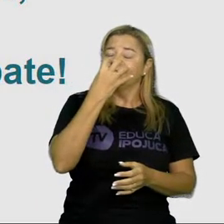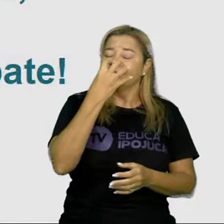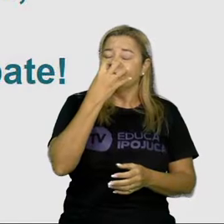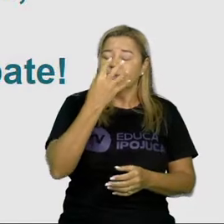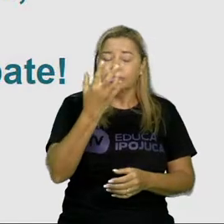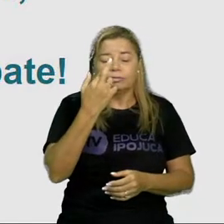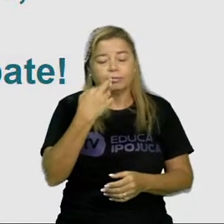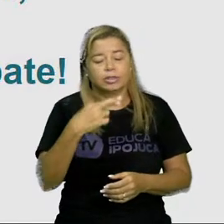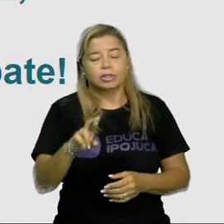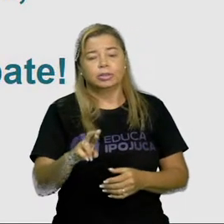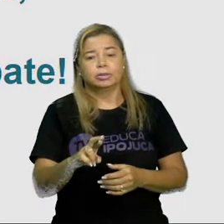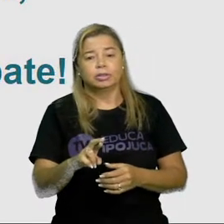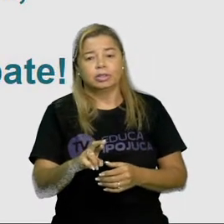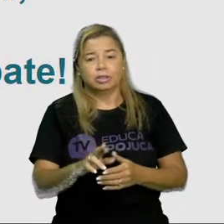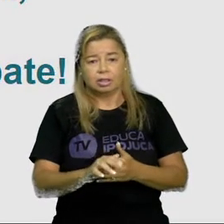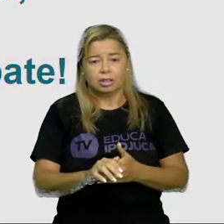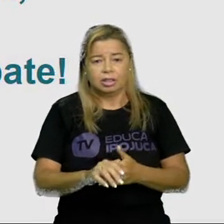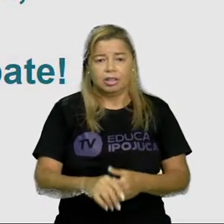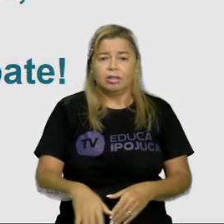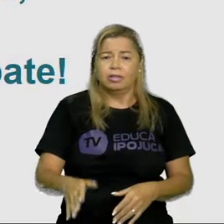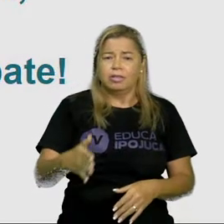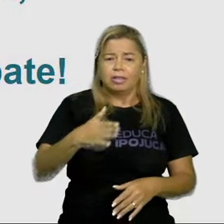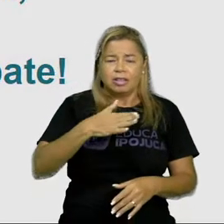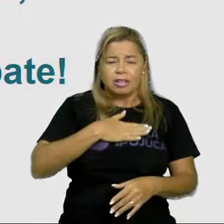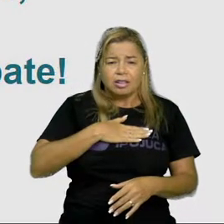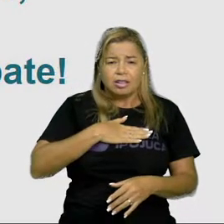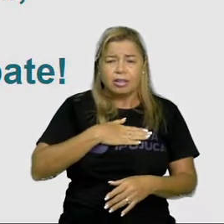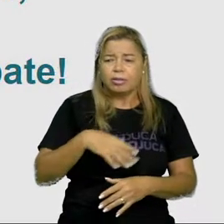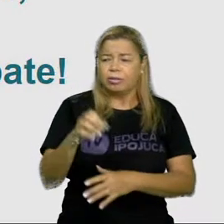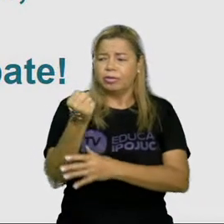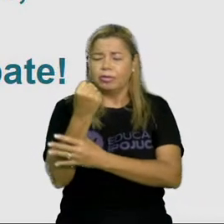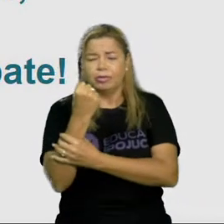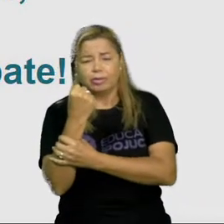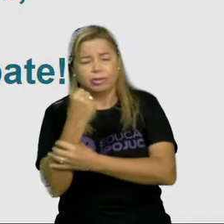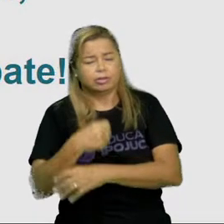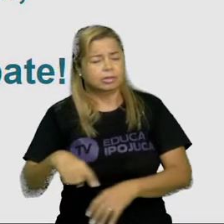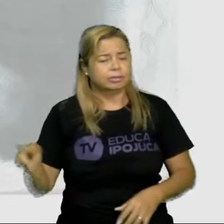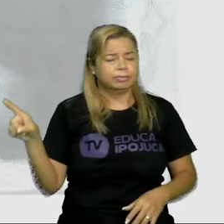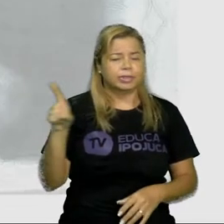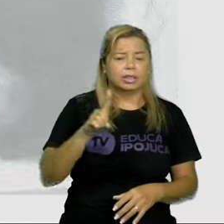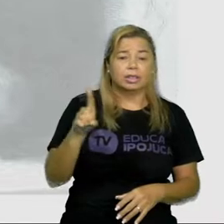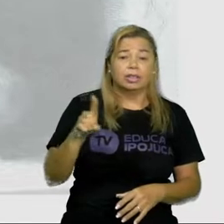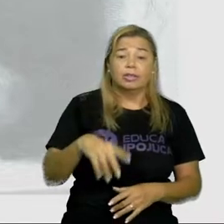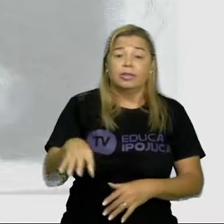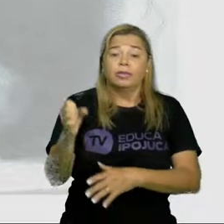respondeu sem parar mais forte do que eu, é o homem que me bate